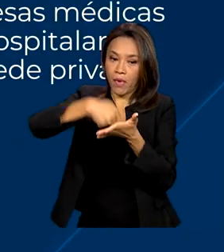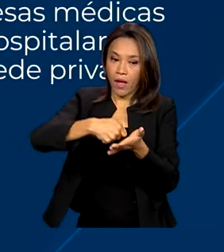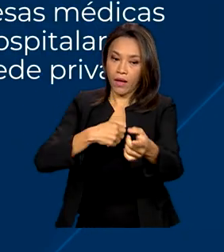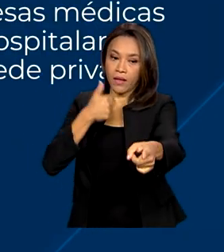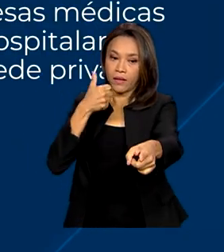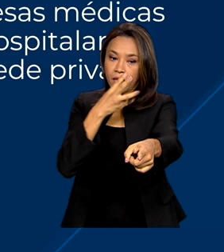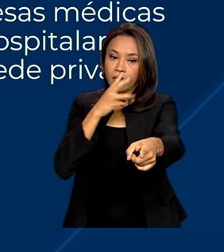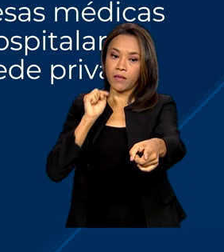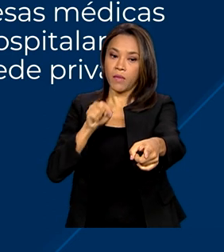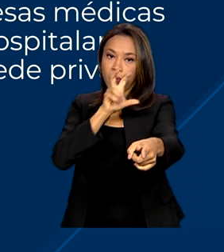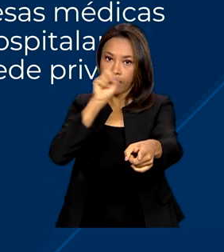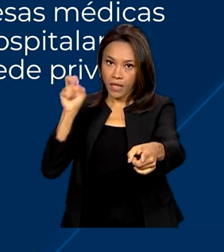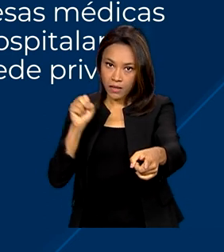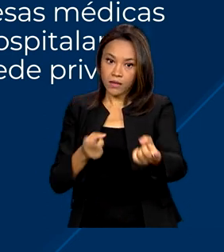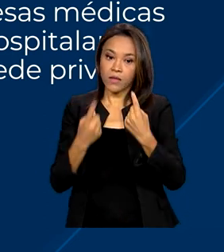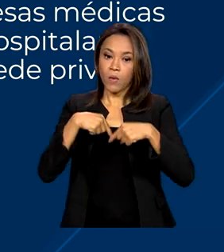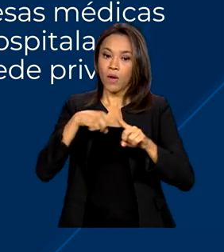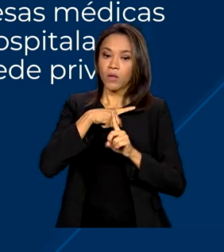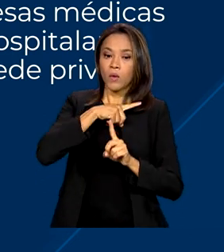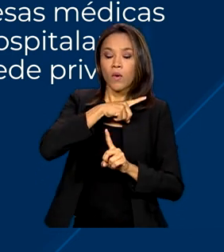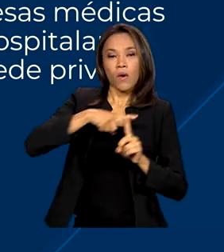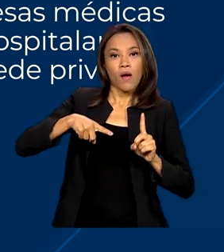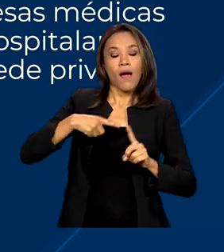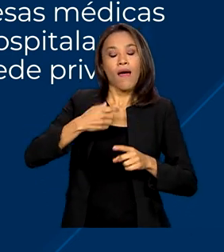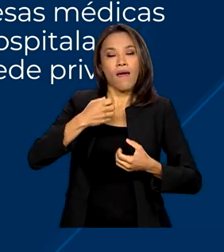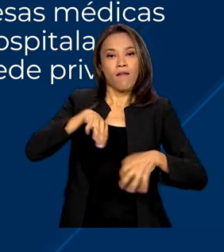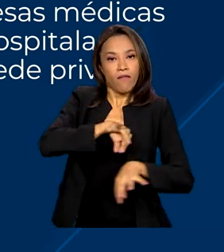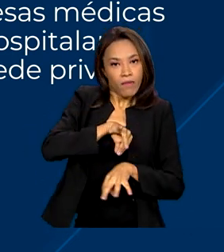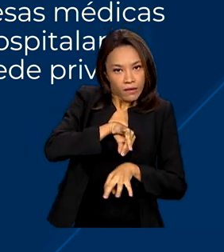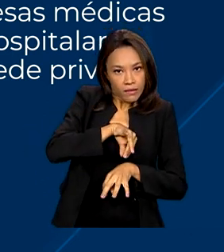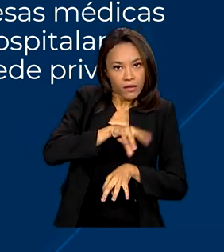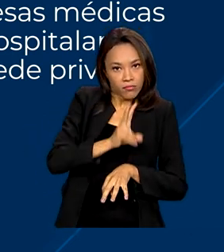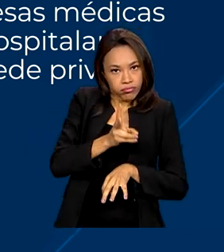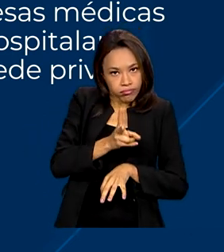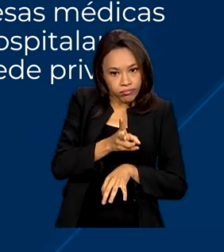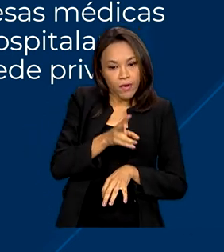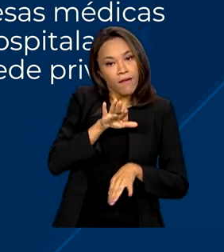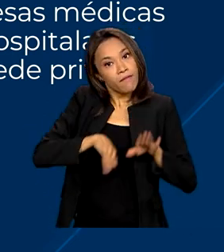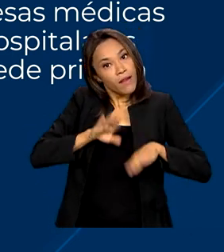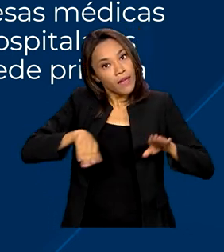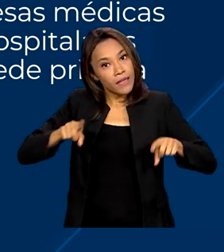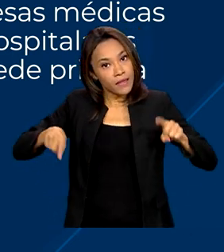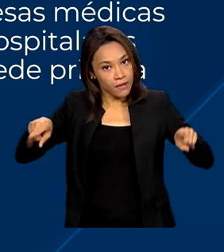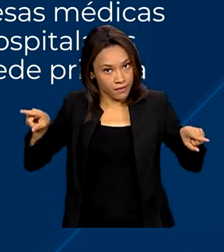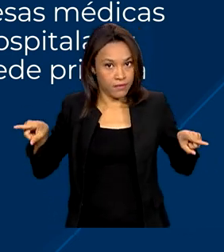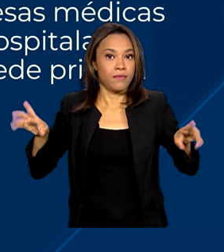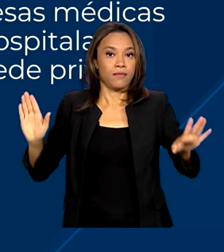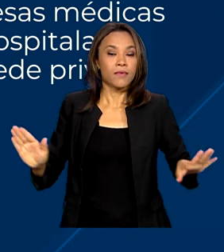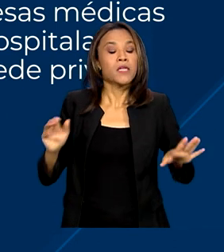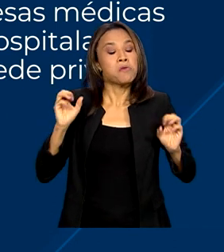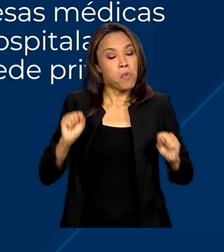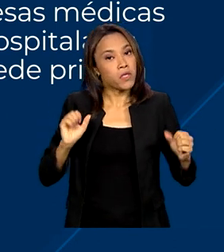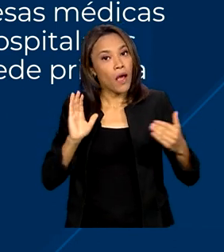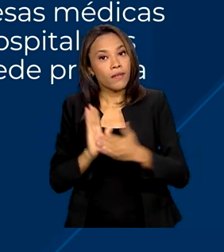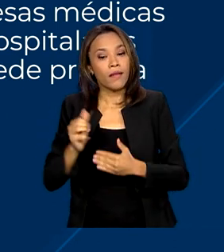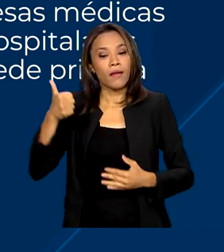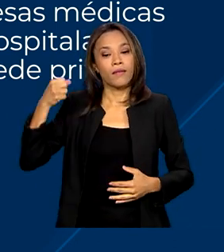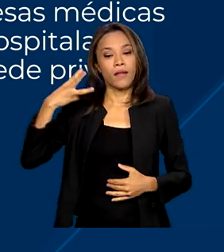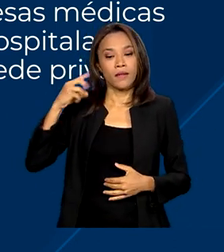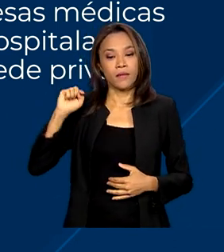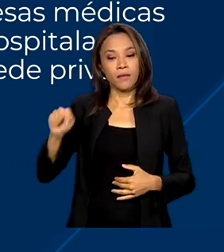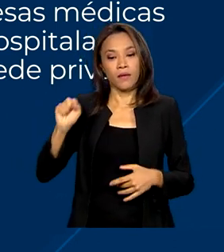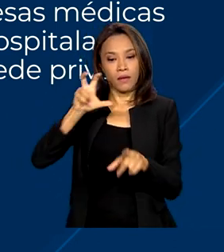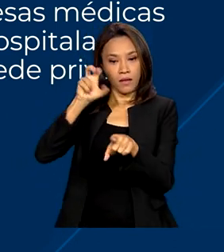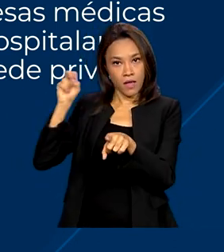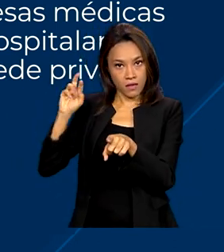Quando há invalidez permanente, a indenização varia de acordo com a lesão da vítima e pode chegar a R$ 13.500.